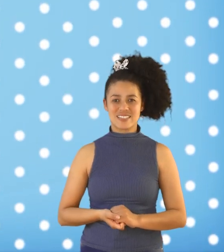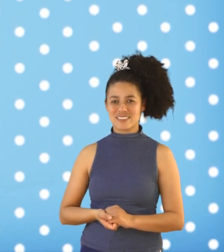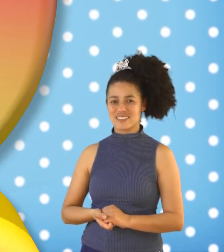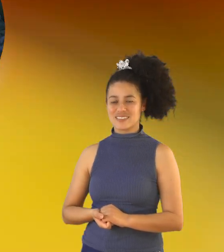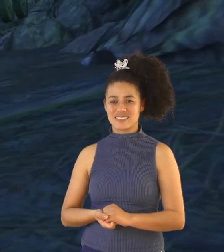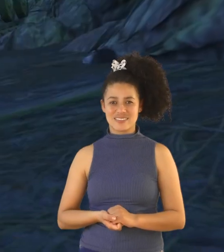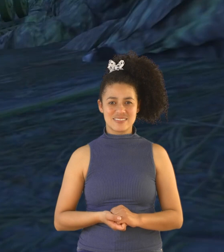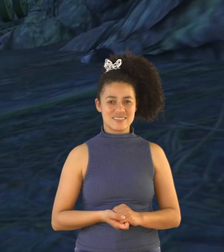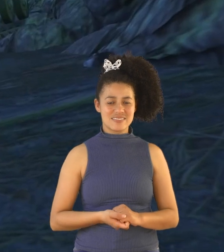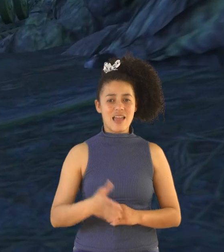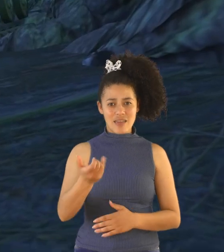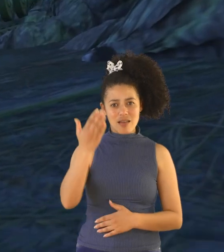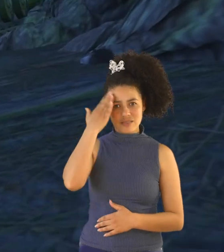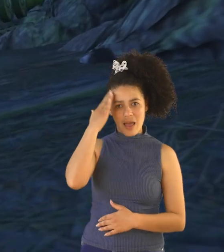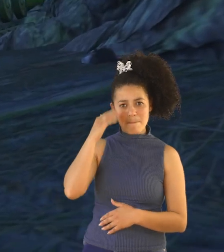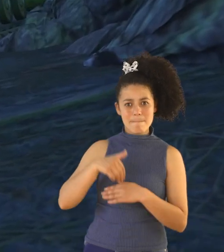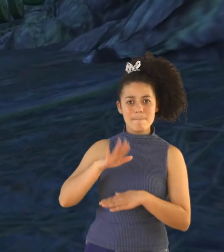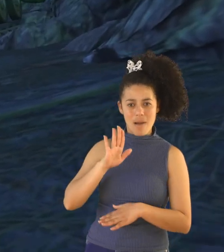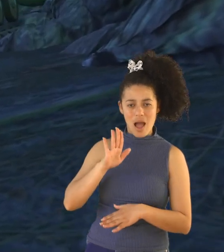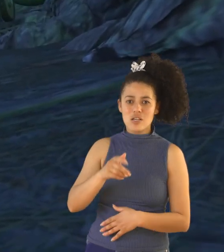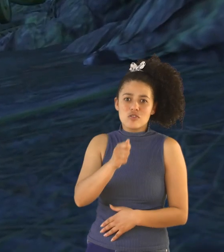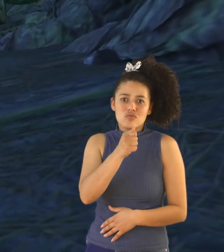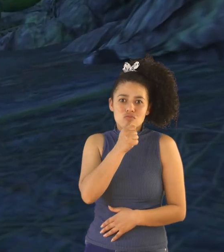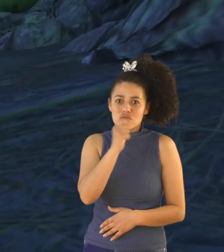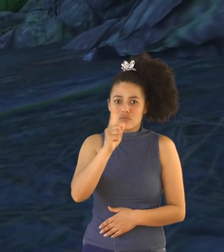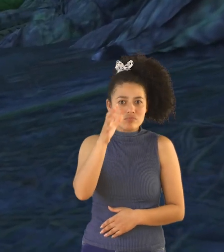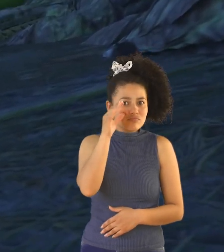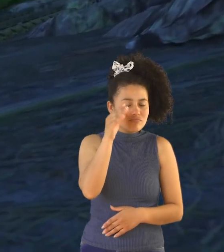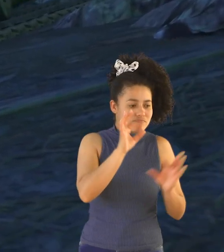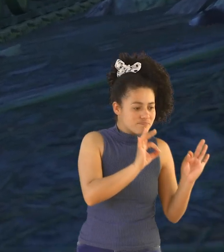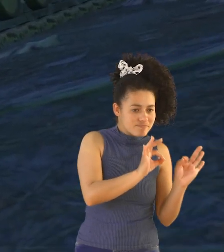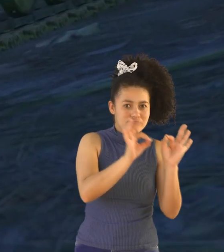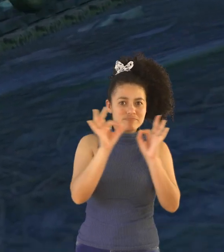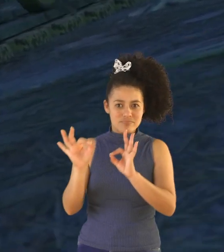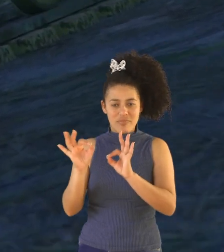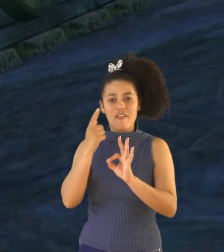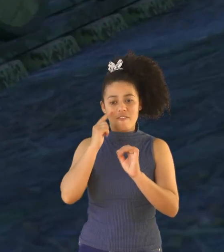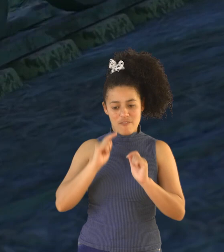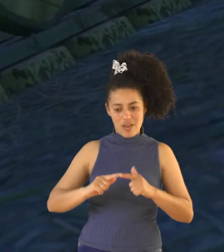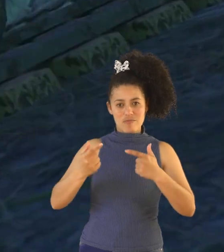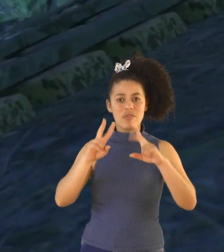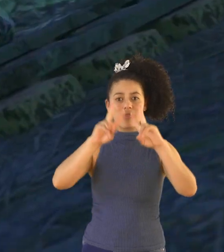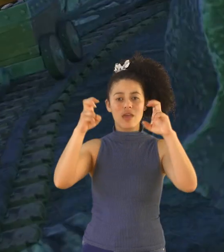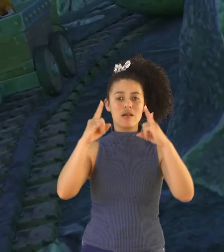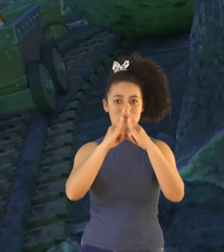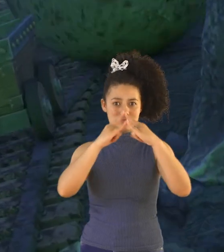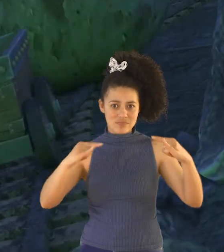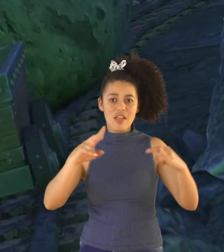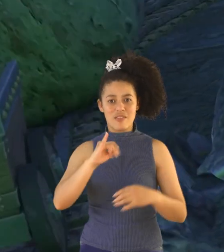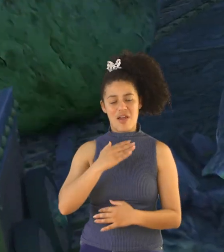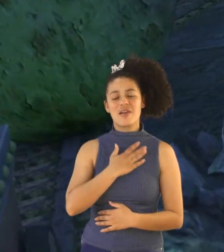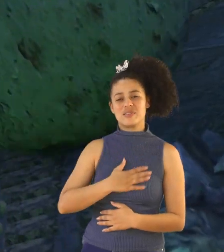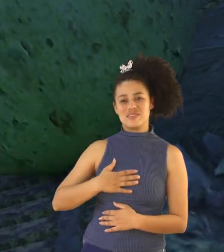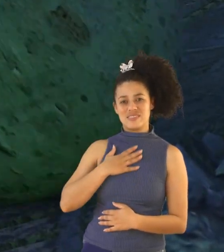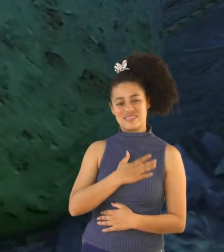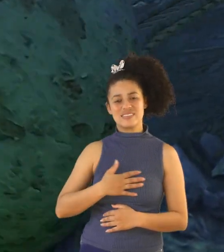Quer saber mais? Se você ainda não assistiu Assista a aventura sobre o acampamento Você vai gostar!